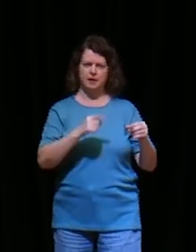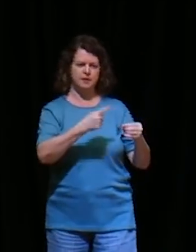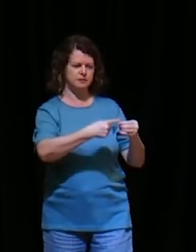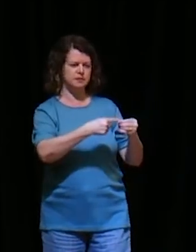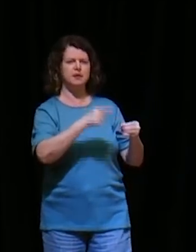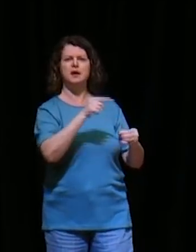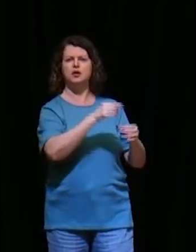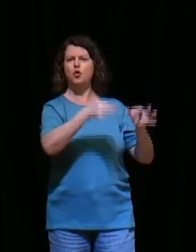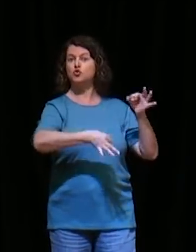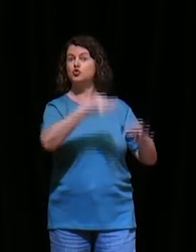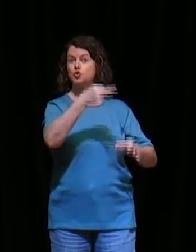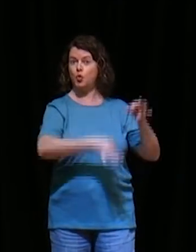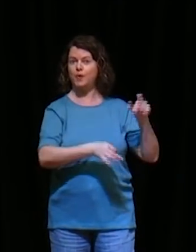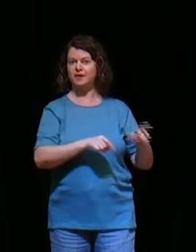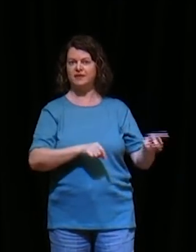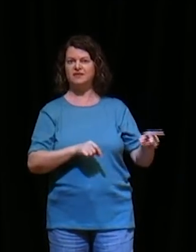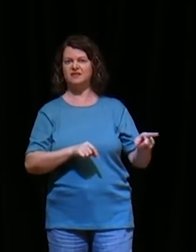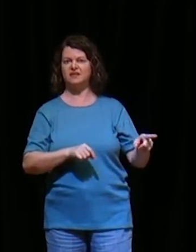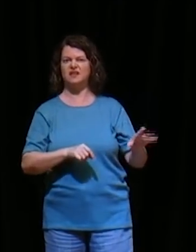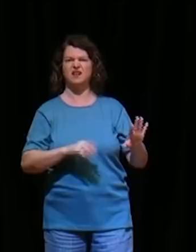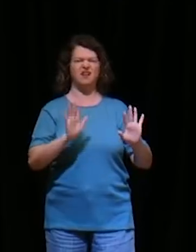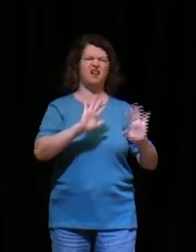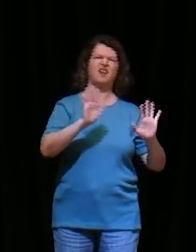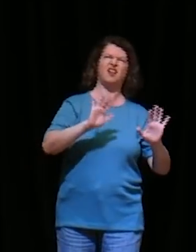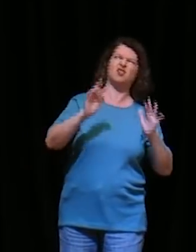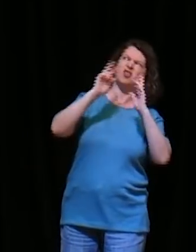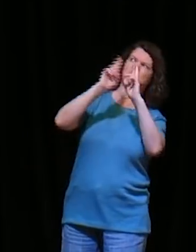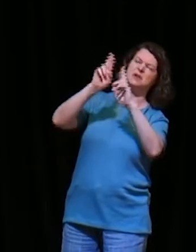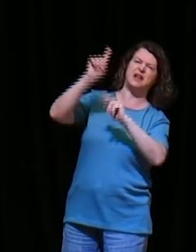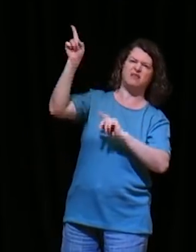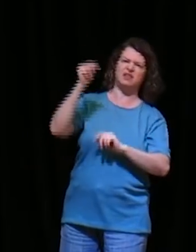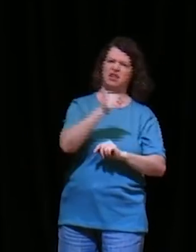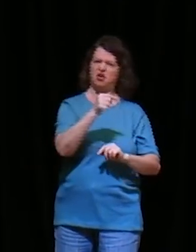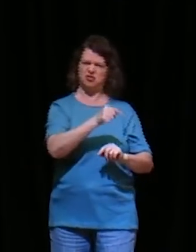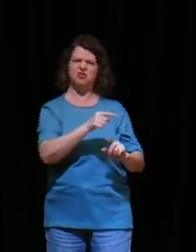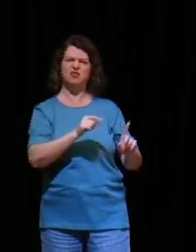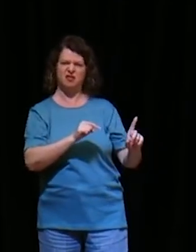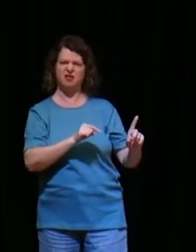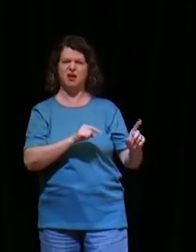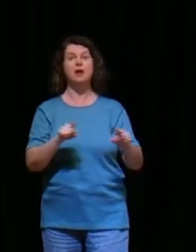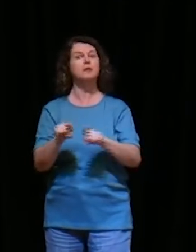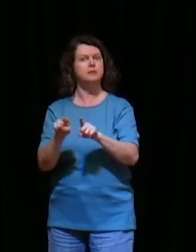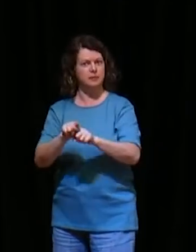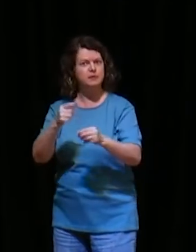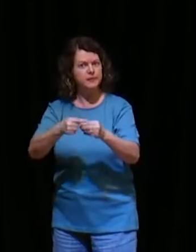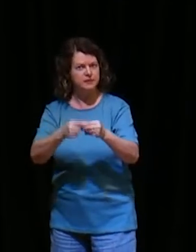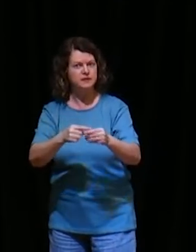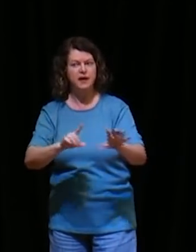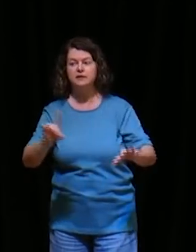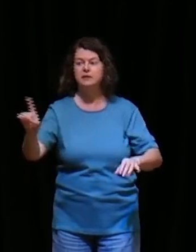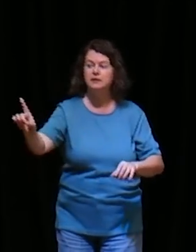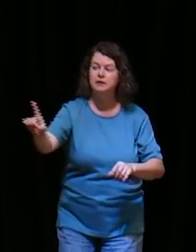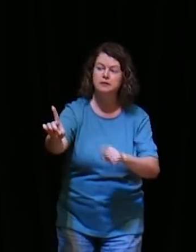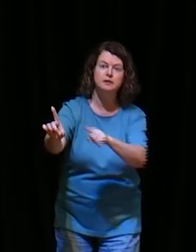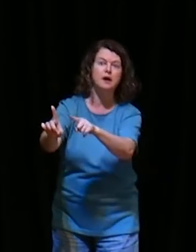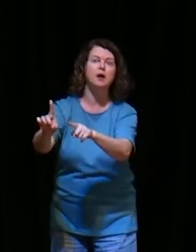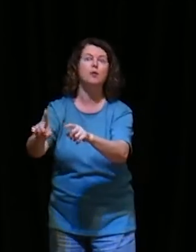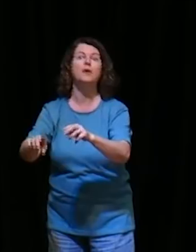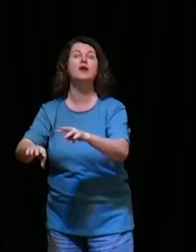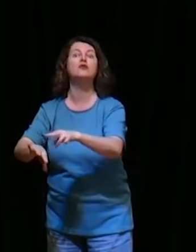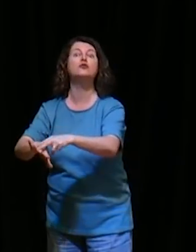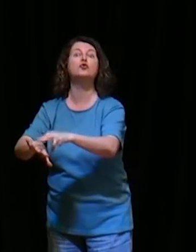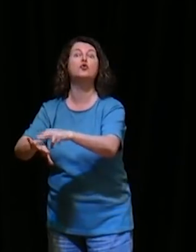temia, nem respeitava o homem, havia também, naquela mesma cidade, uma certa viúva, que ia ter com ele, dizendo,